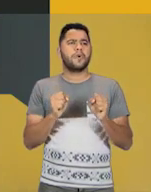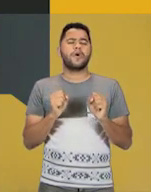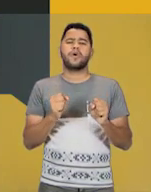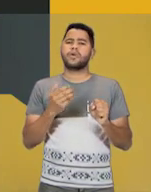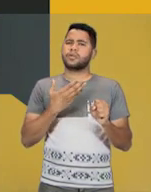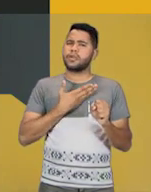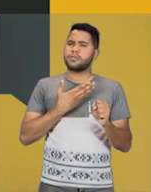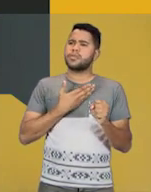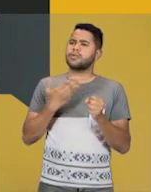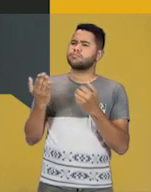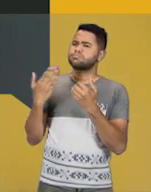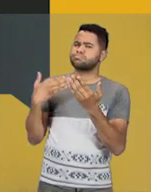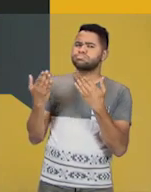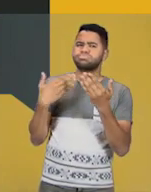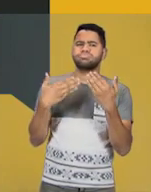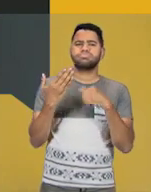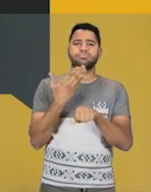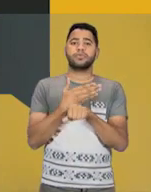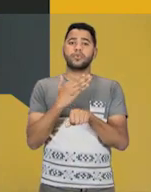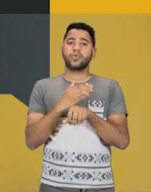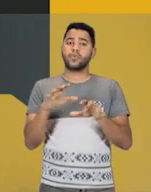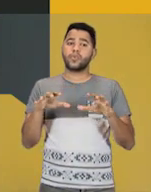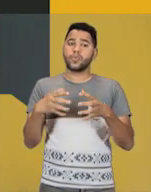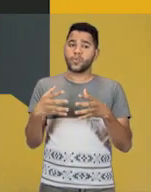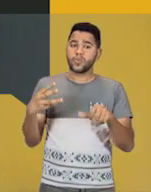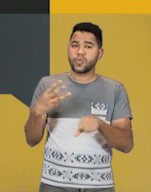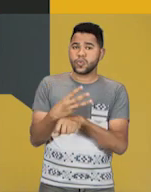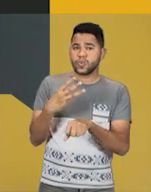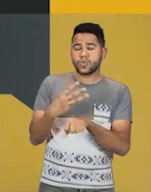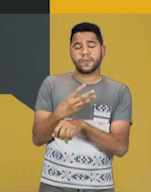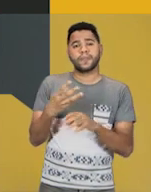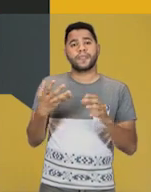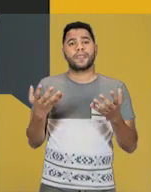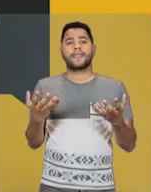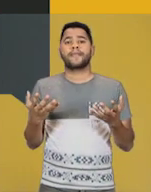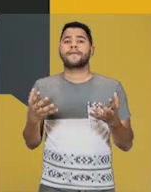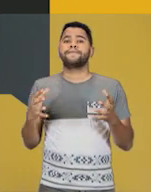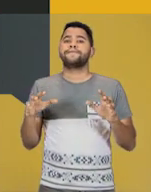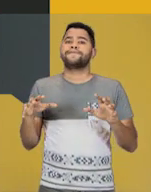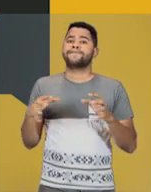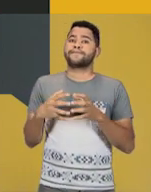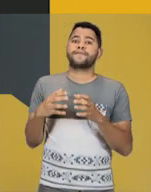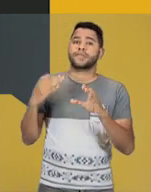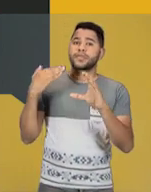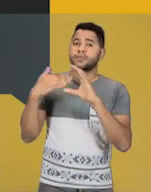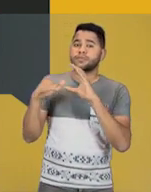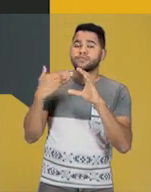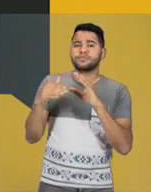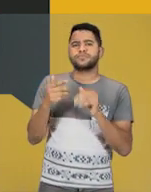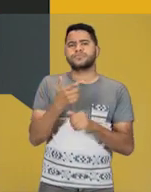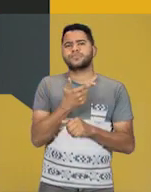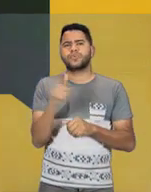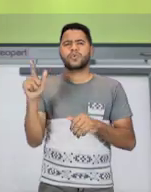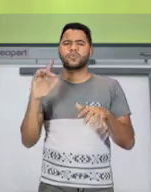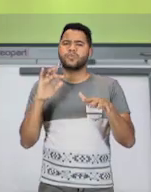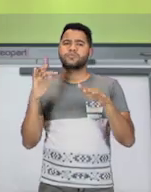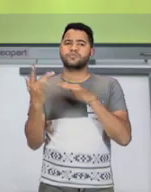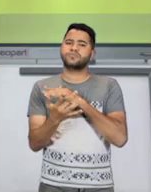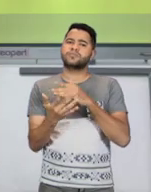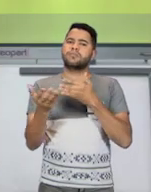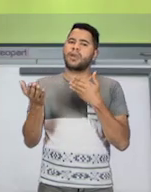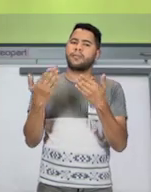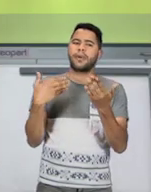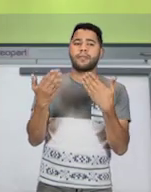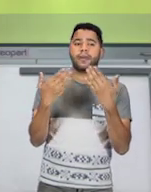nossos amigos, sim. Montem um grupo de WhatsApp, um grupo por e-mail, por outra rede social para